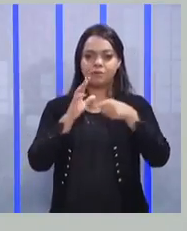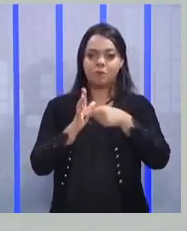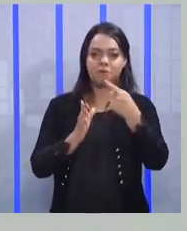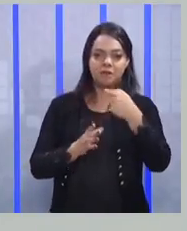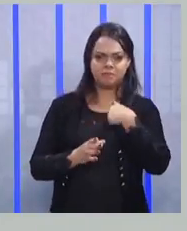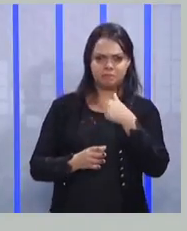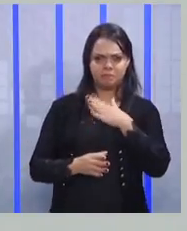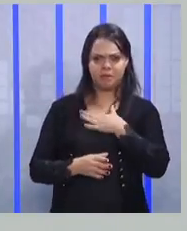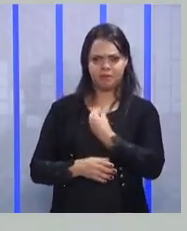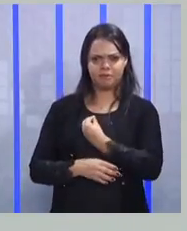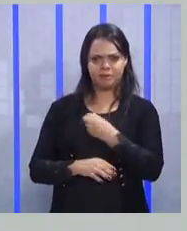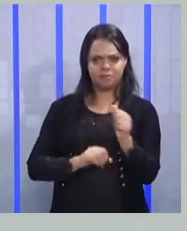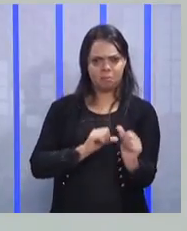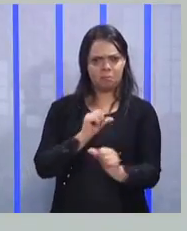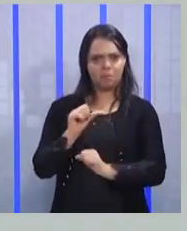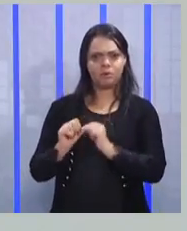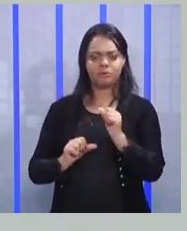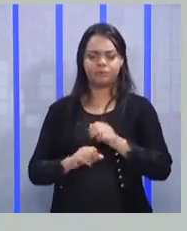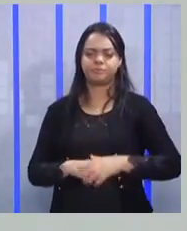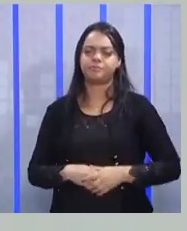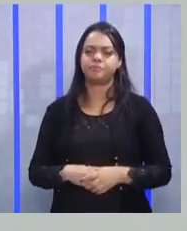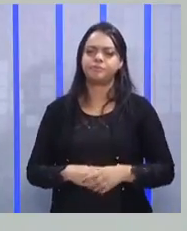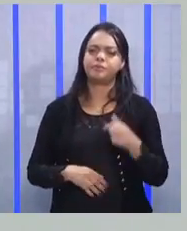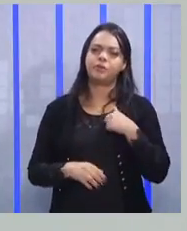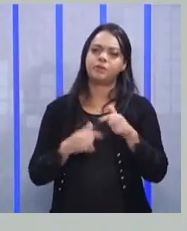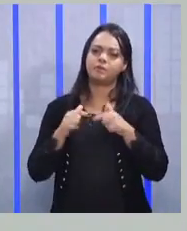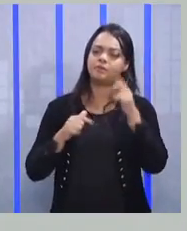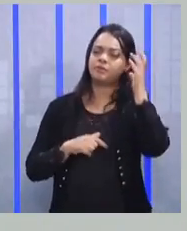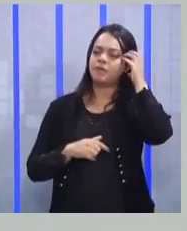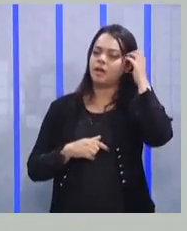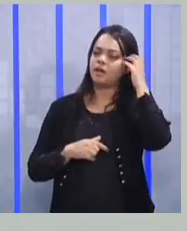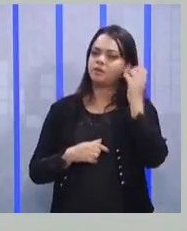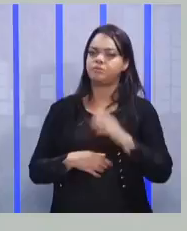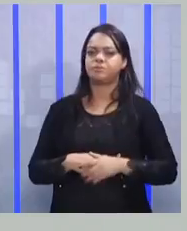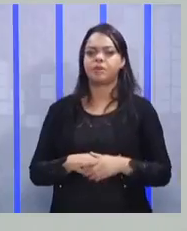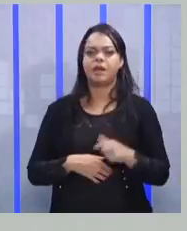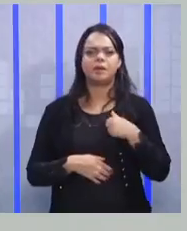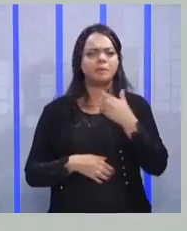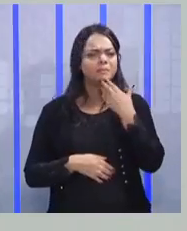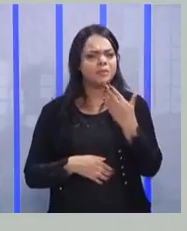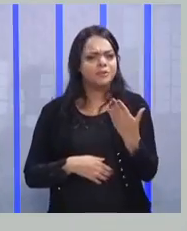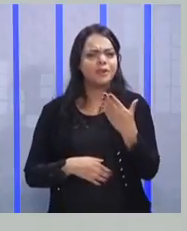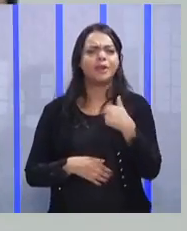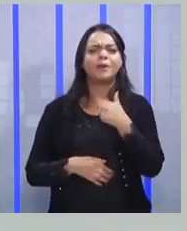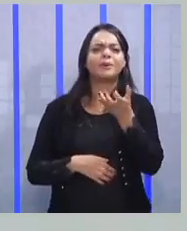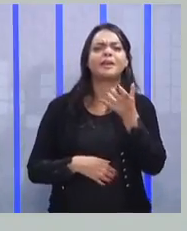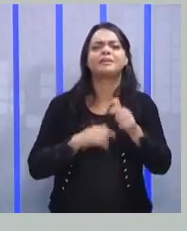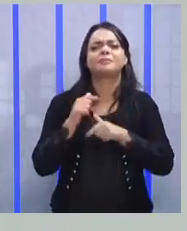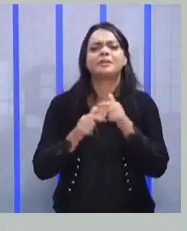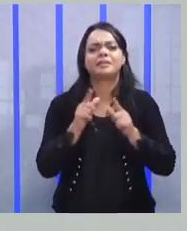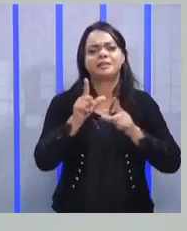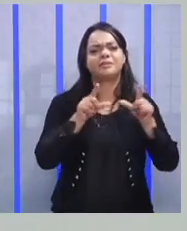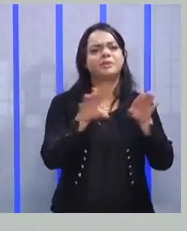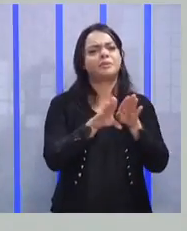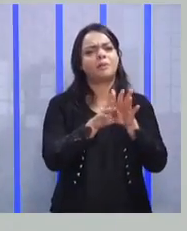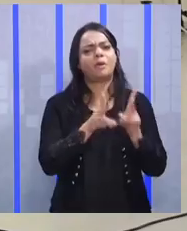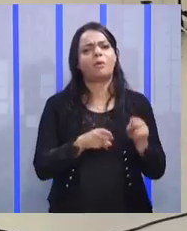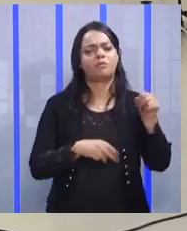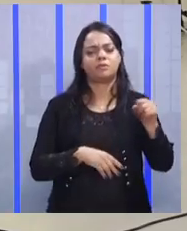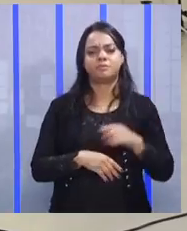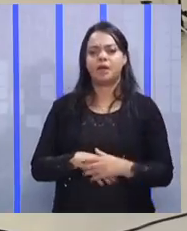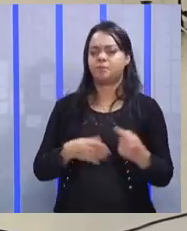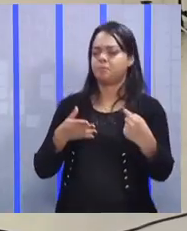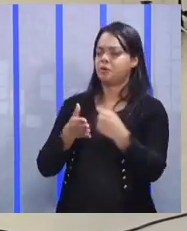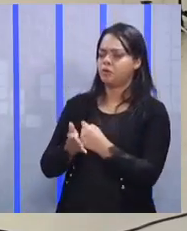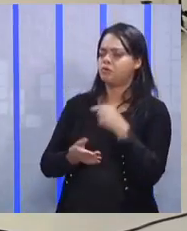Eu trabalhava na rádio como locutor. Aí eu falava assim, cara, me arruma um emprego na televisão, cara, eu quero trabalhar na televisão também. Aí ele perguntou para mim assim, você tem